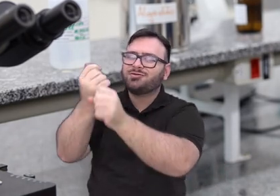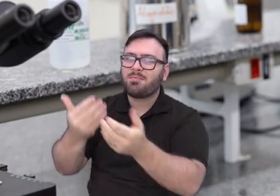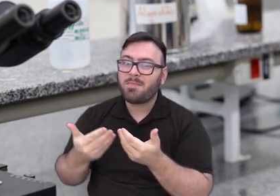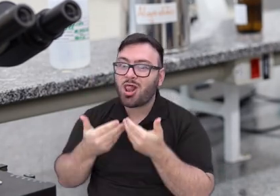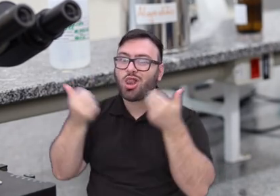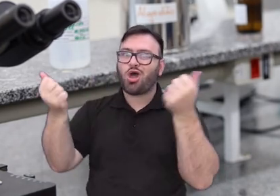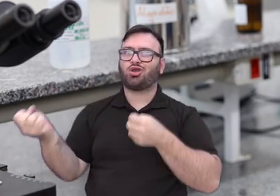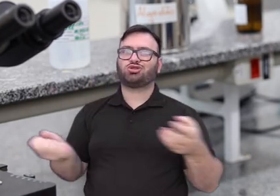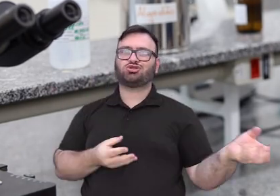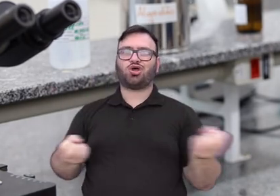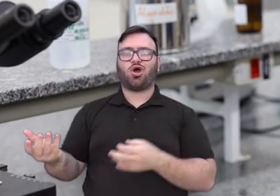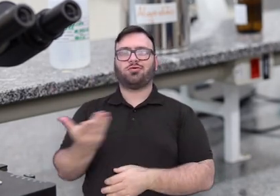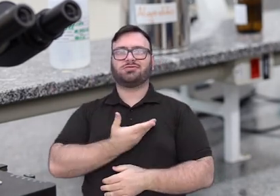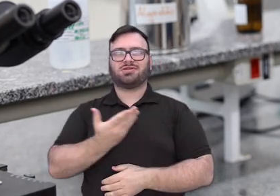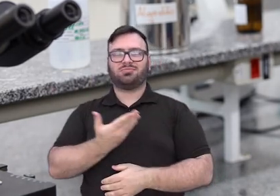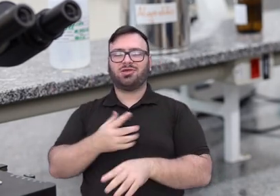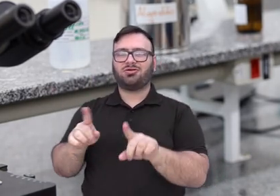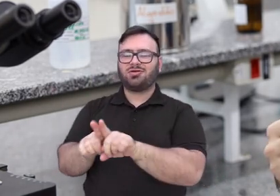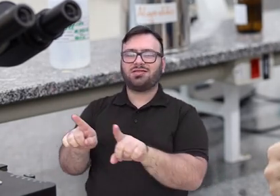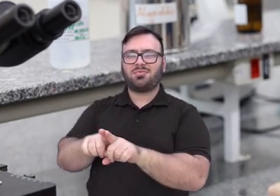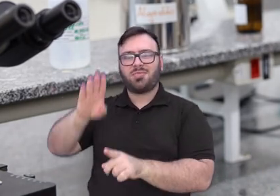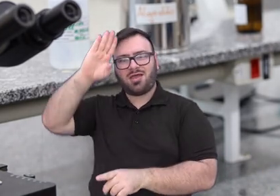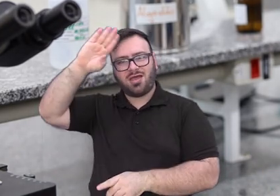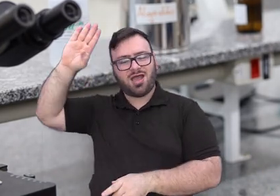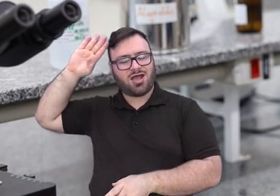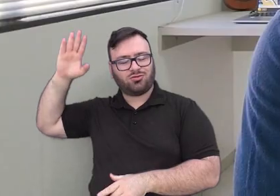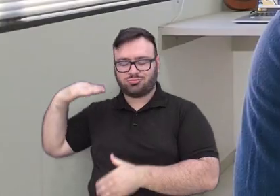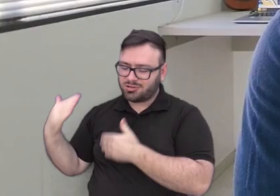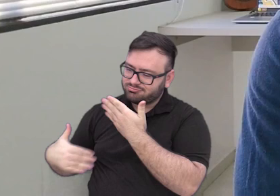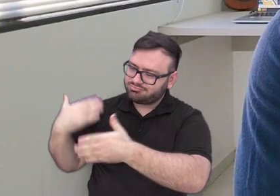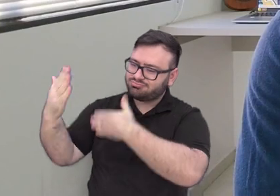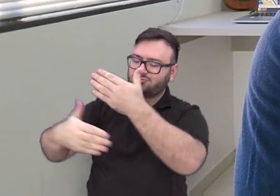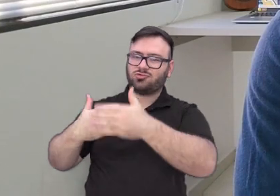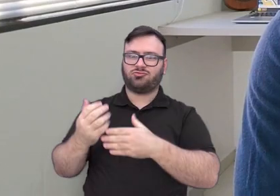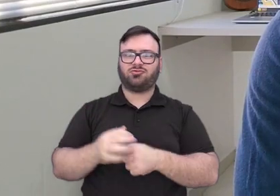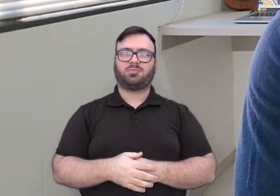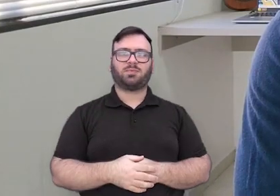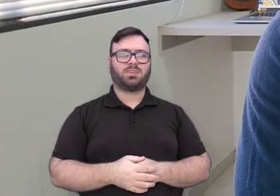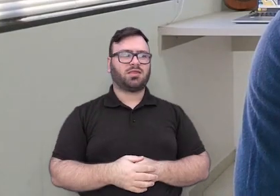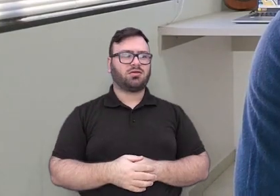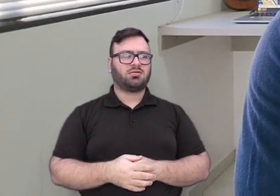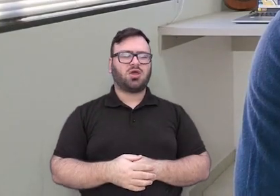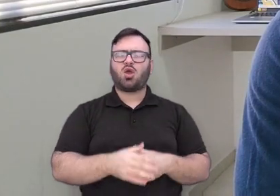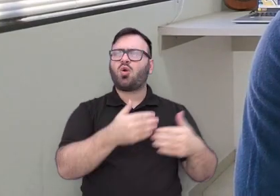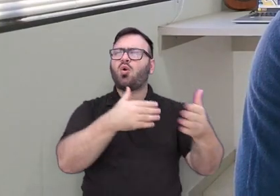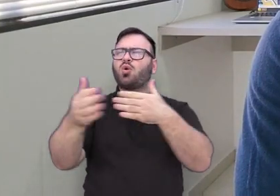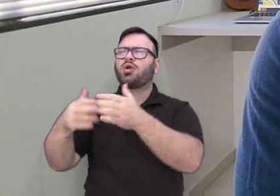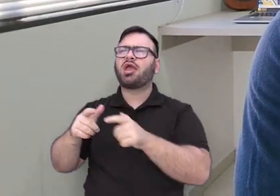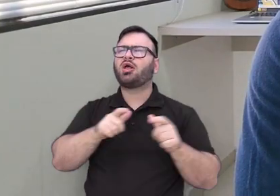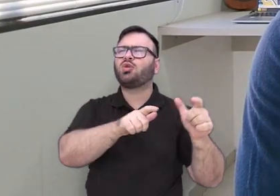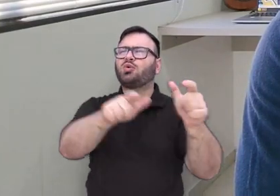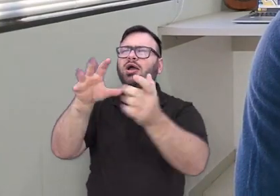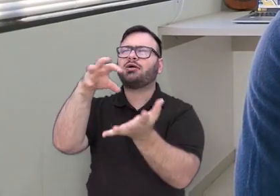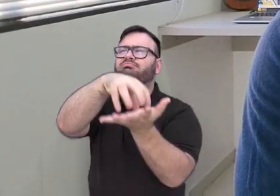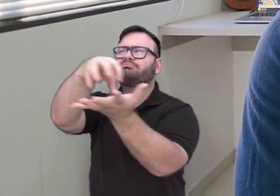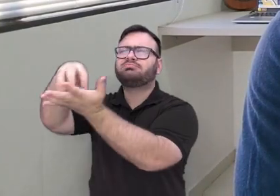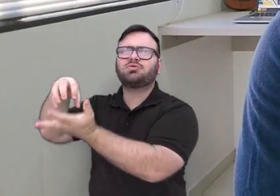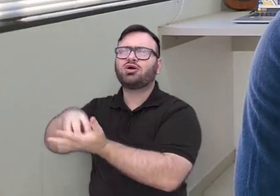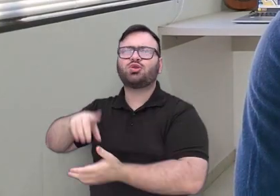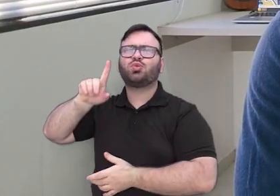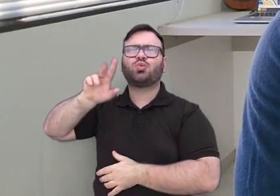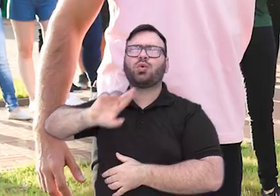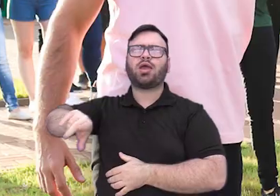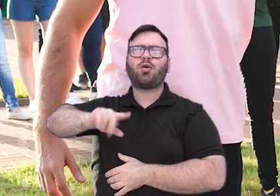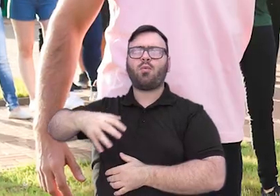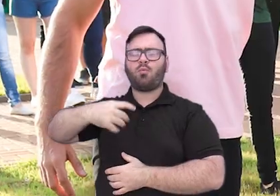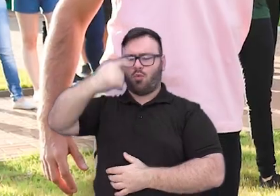novos amigos, novos acadêmicos para fazer crescer a faculdade. Em nenhum outro local, em qualquer outra instituição, eu não ia me tornar o médico que